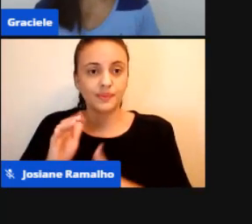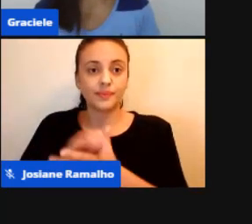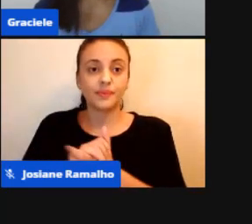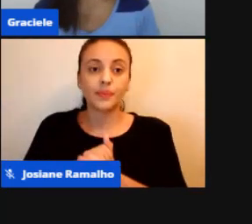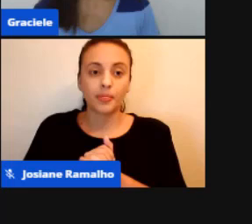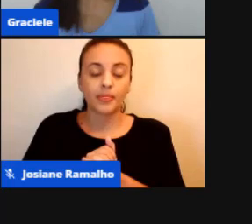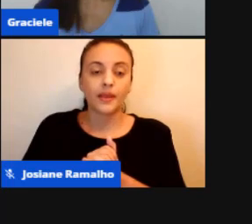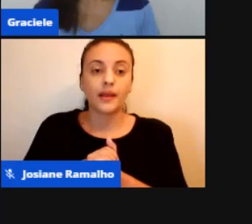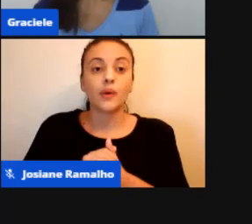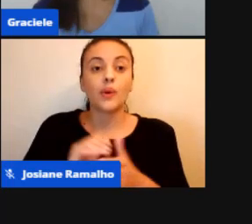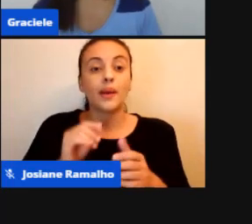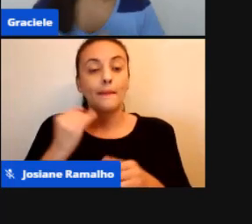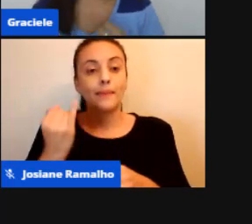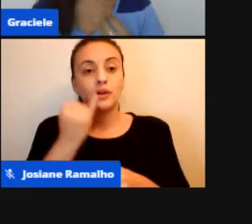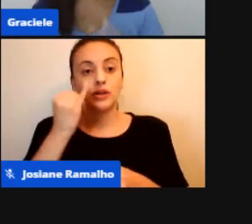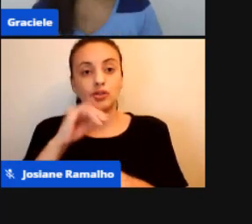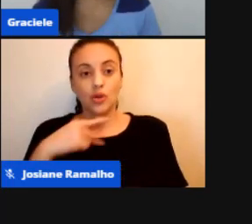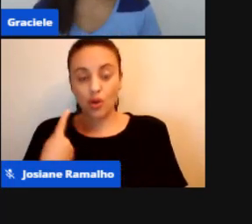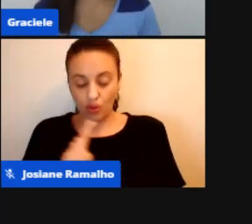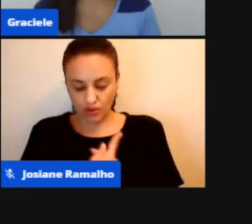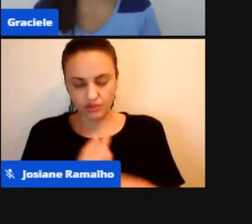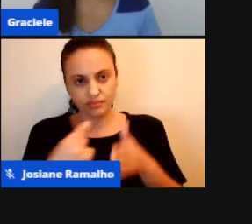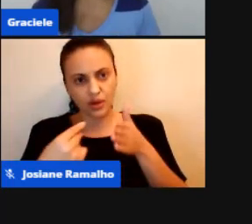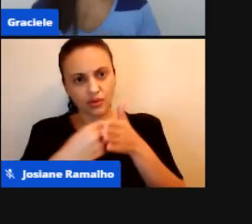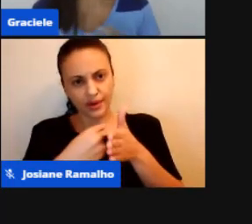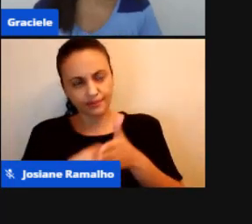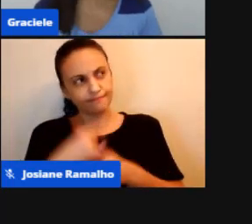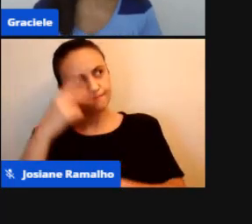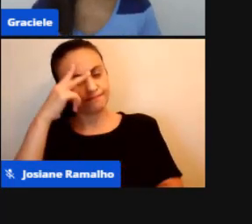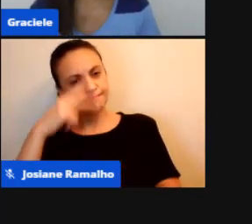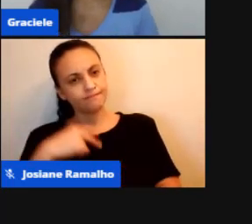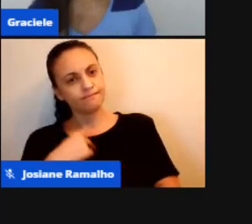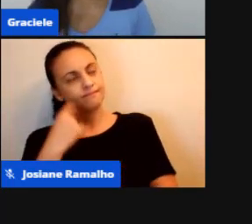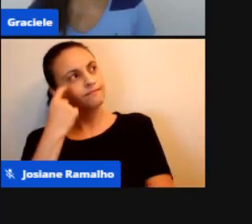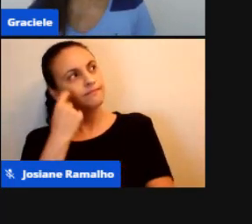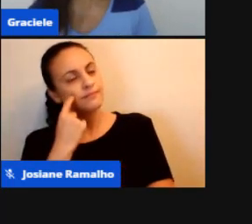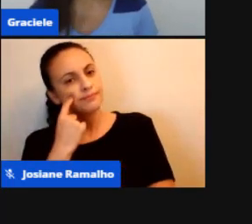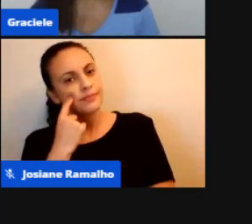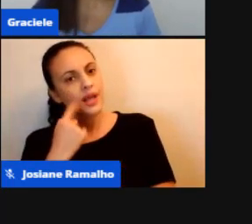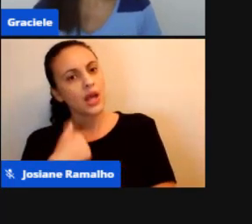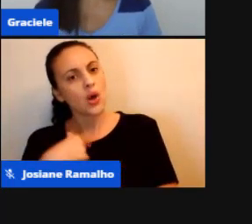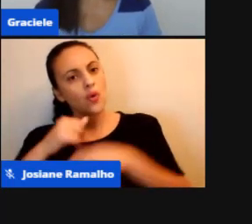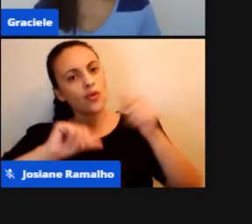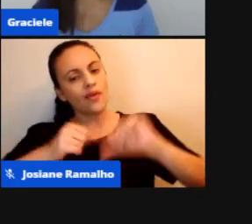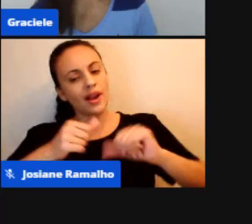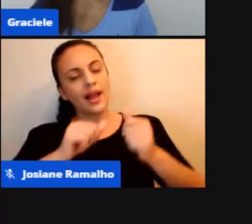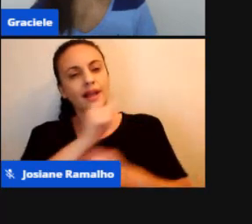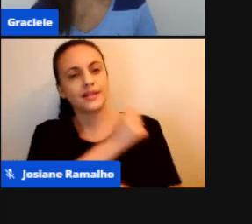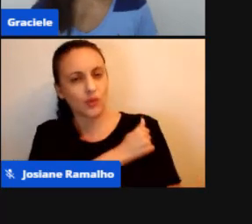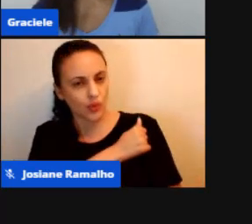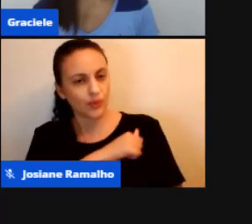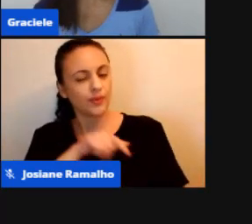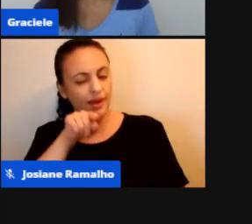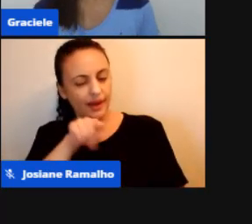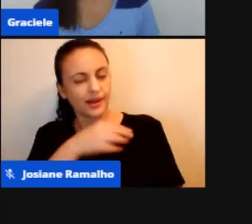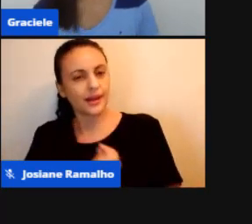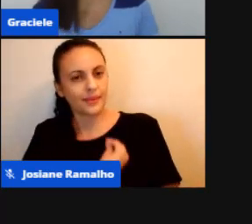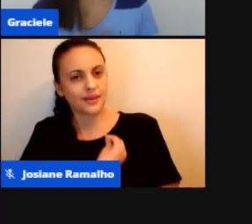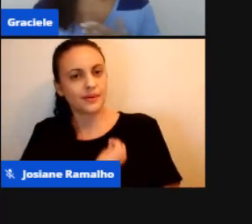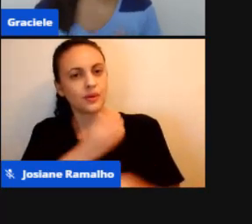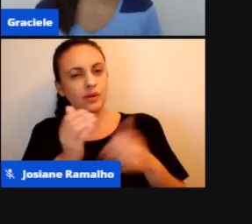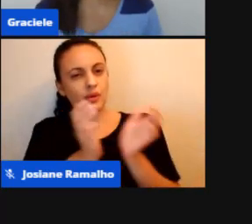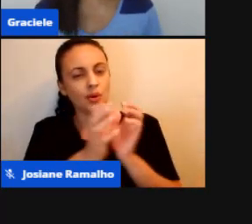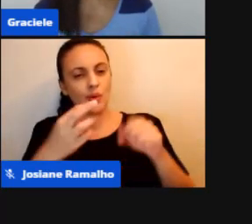De fazer A avaliação Ah eu vou Avaliar este Aluno Ele está Participando Do grupo Do WhatsApp Ele é um Aluno Assíncrono